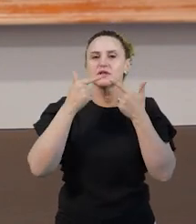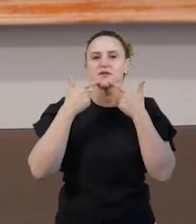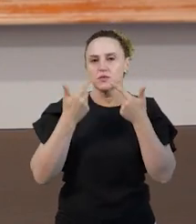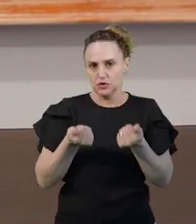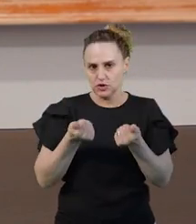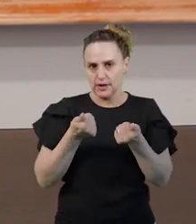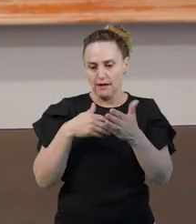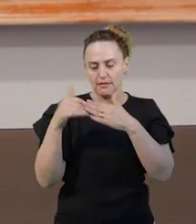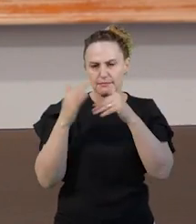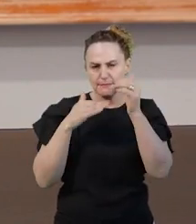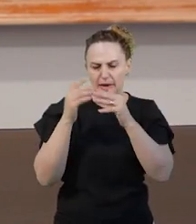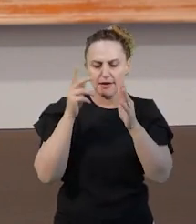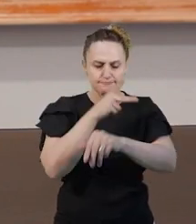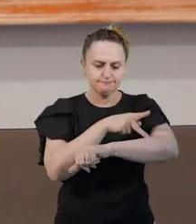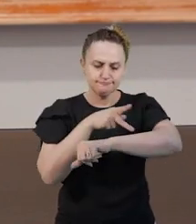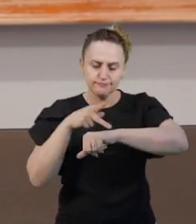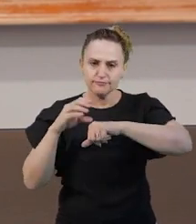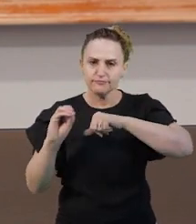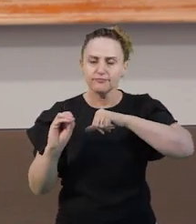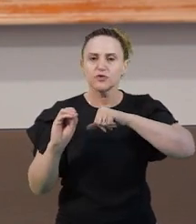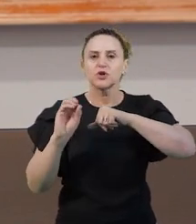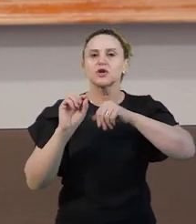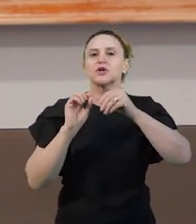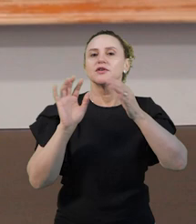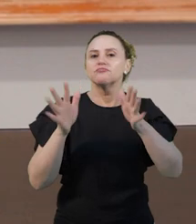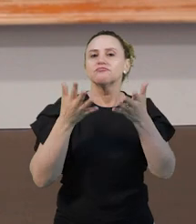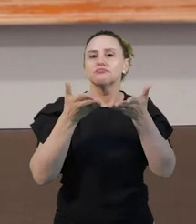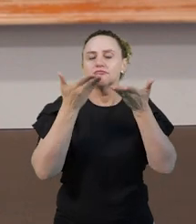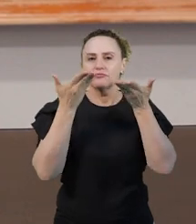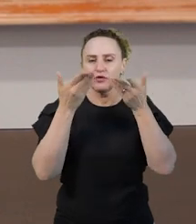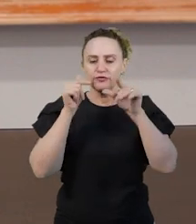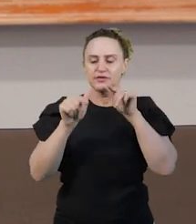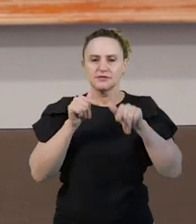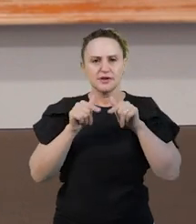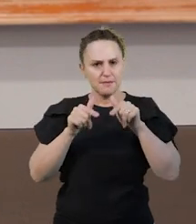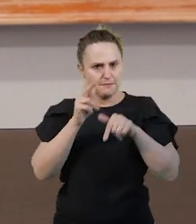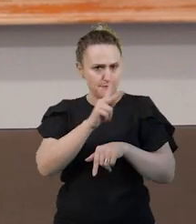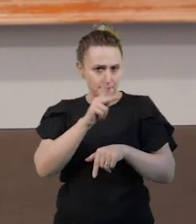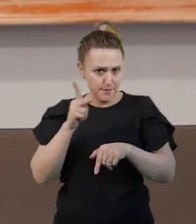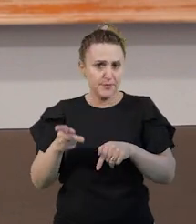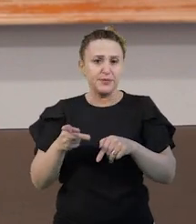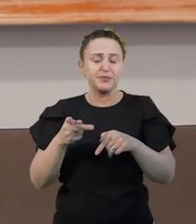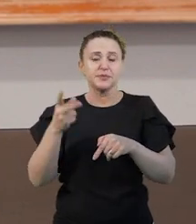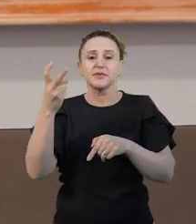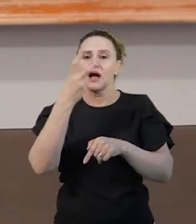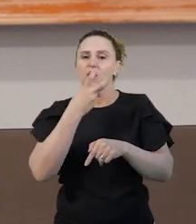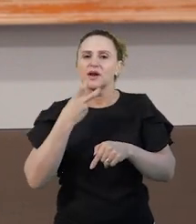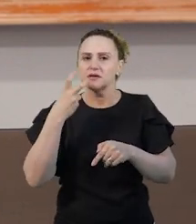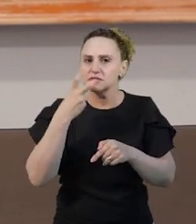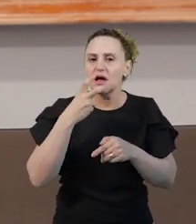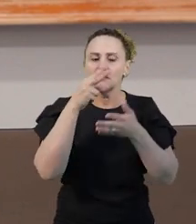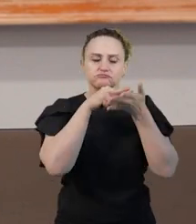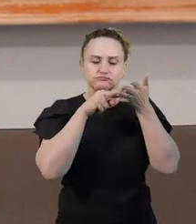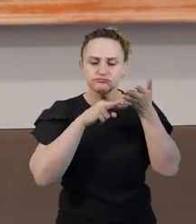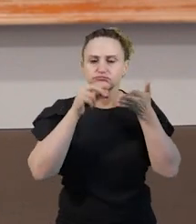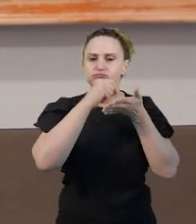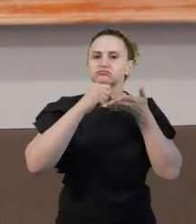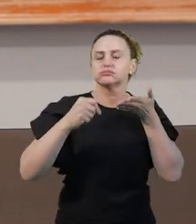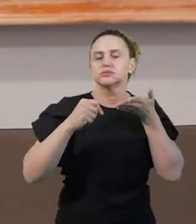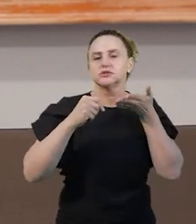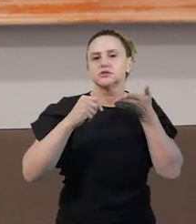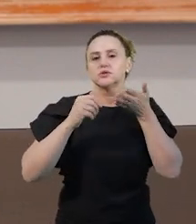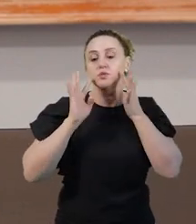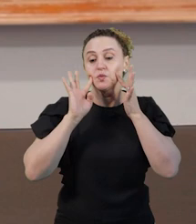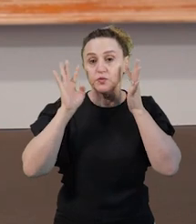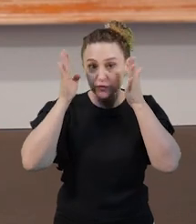buscar práticas pedagógicas que promovam o trabalho docente situado em relação à oralidade, leitura e escrita, com